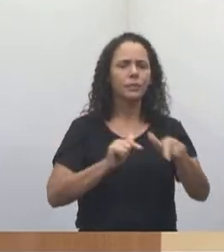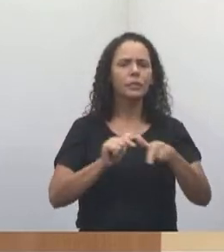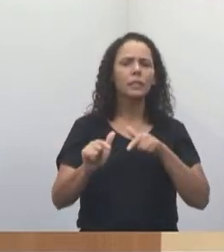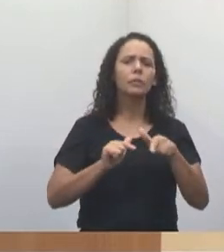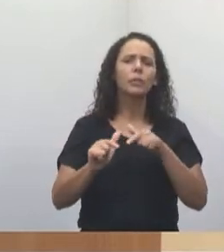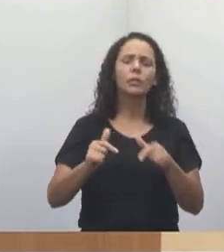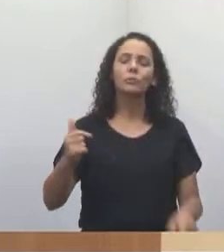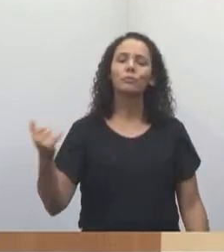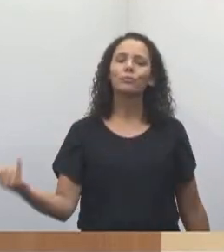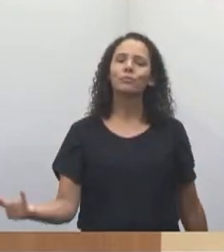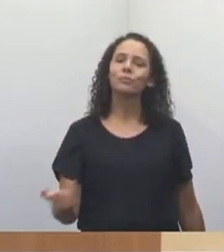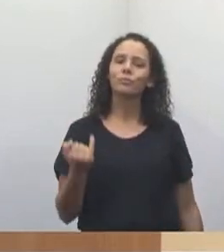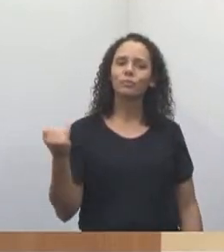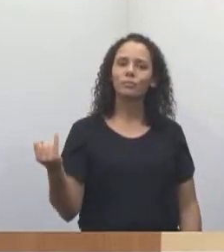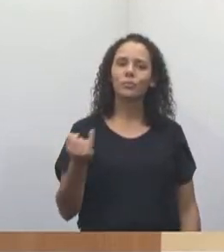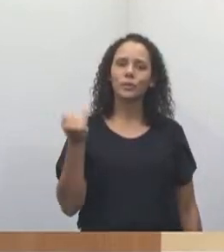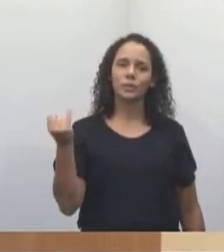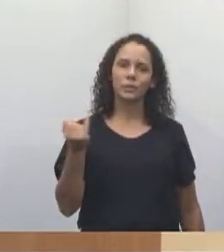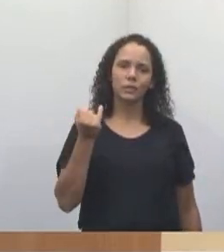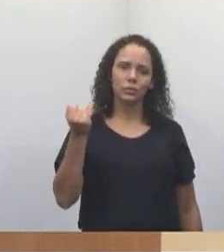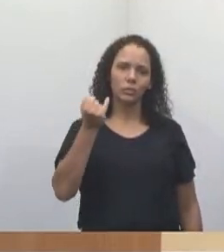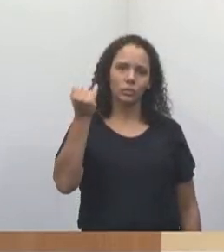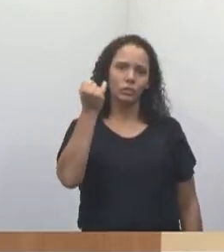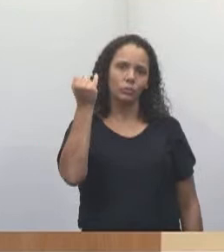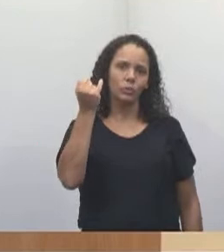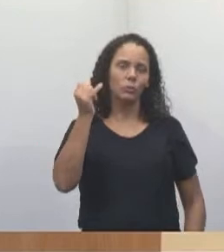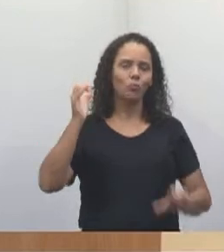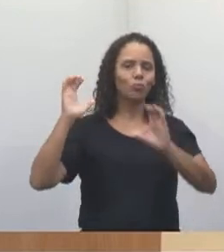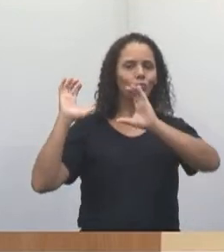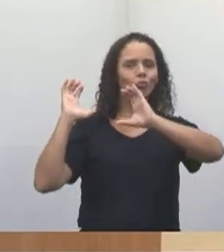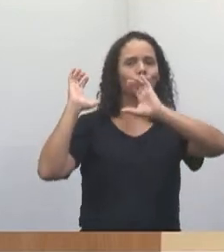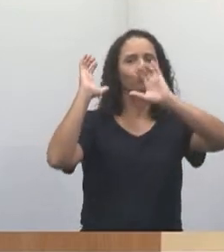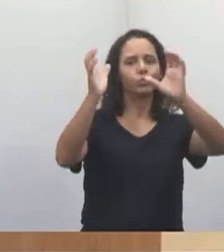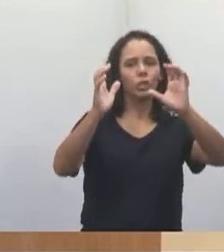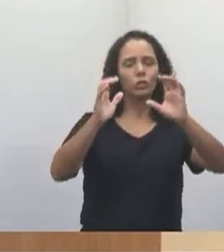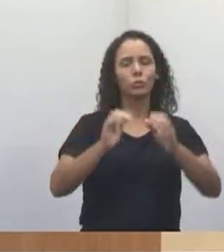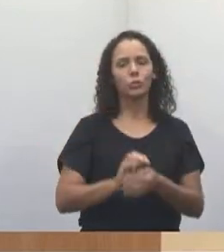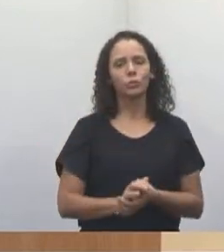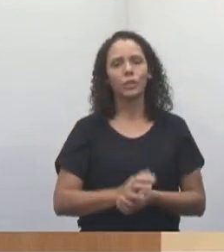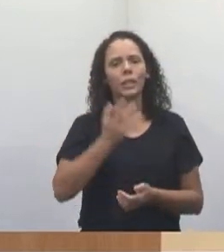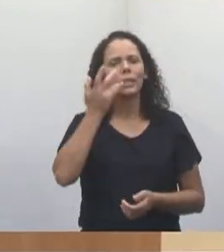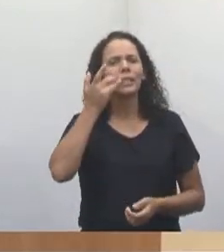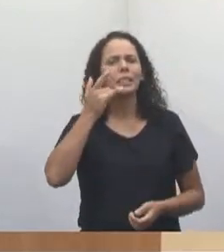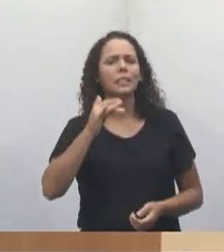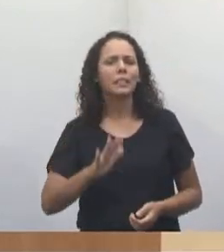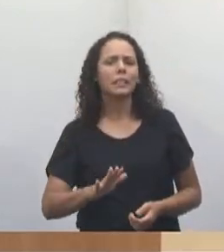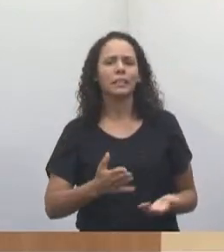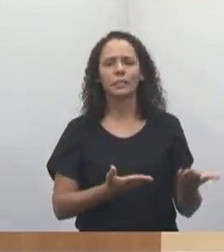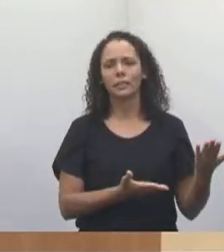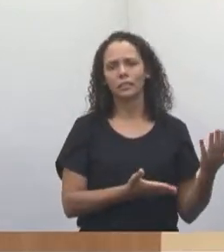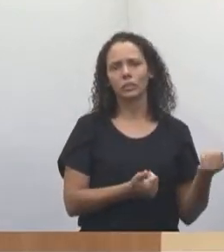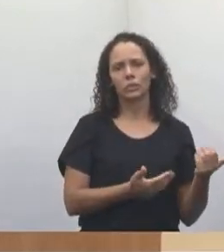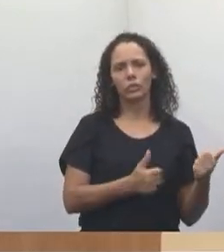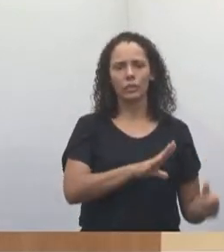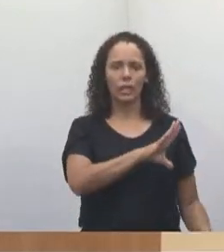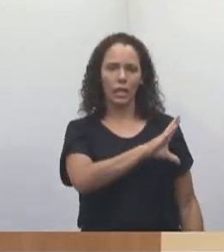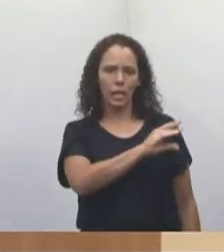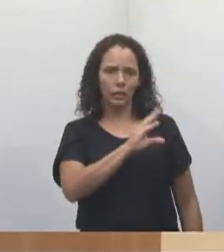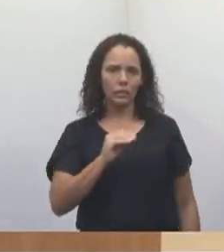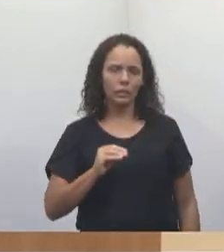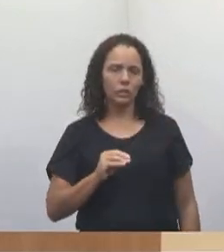importante para difundir o handball. e lá muitas crianças, muitos jovens, adolescentes, que